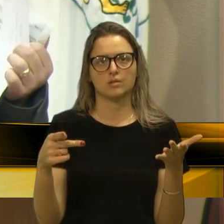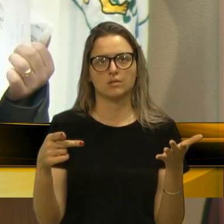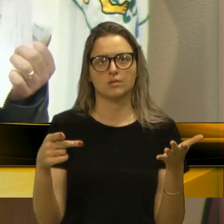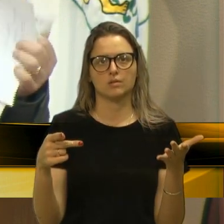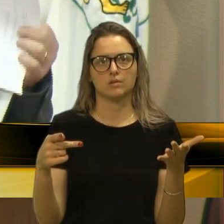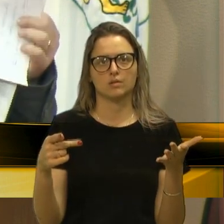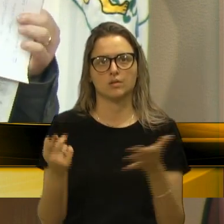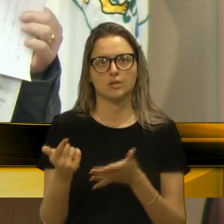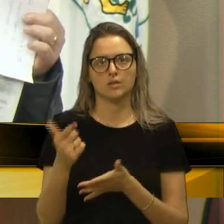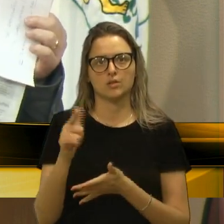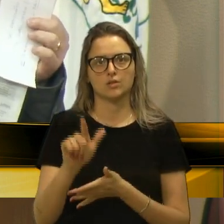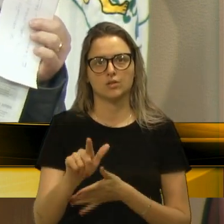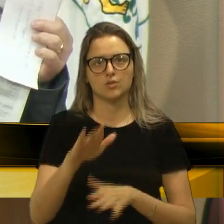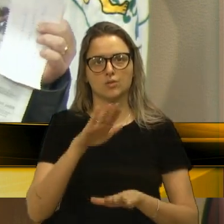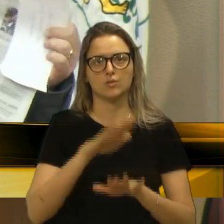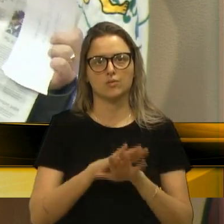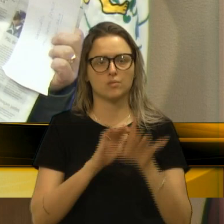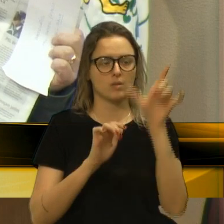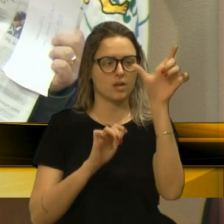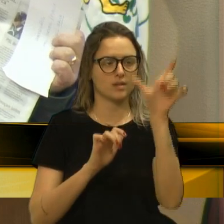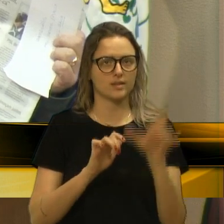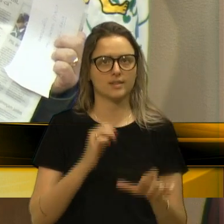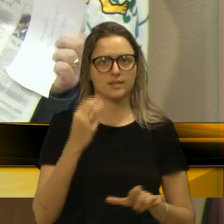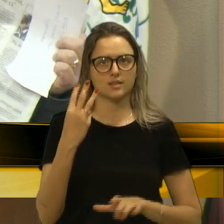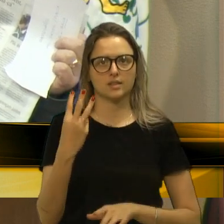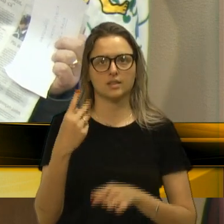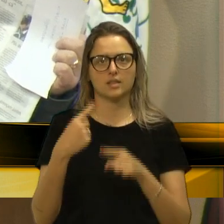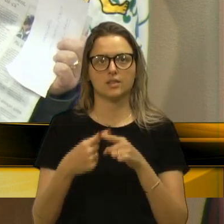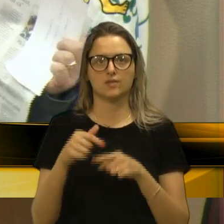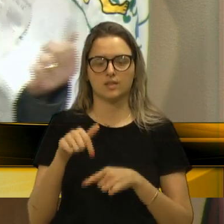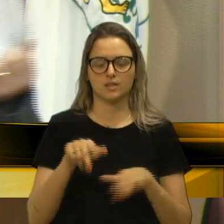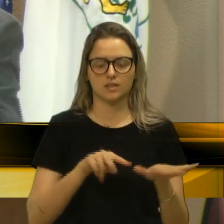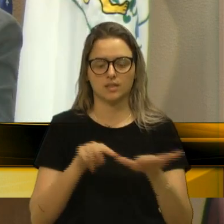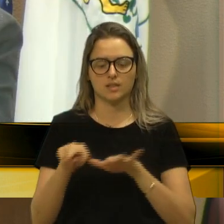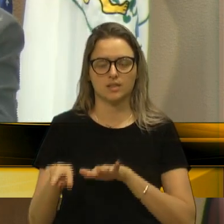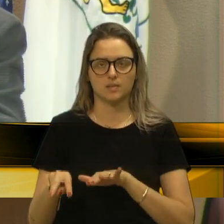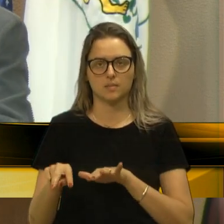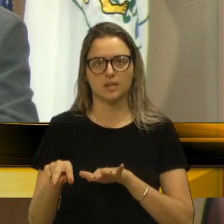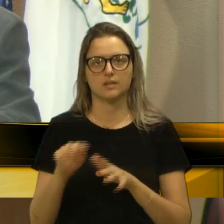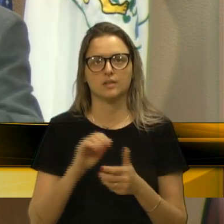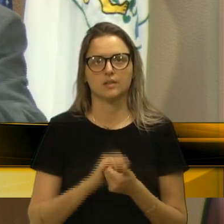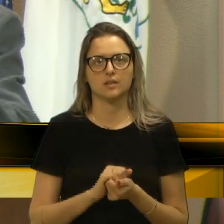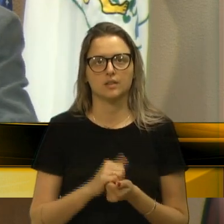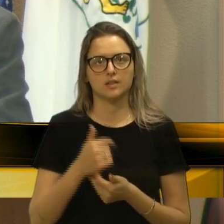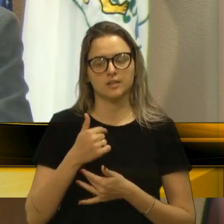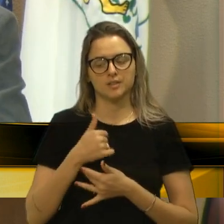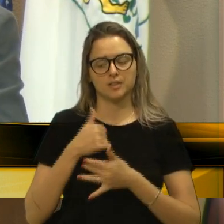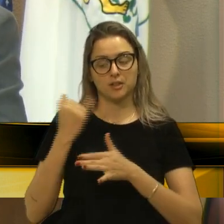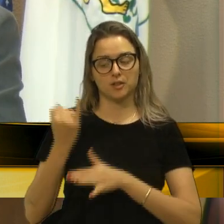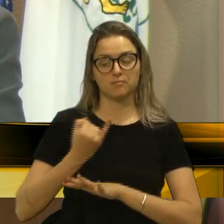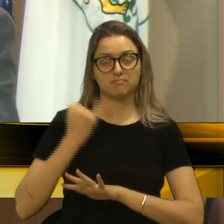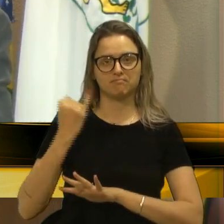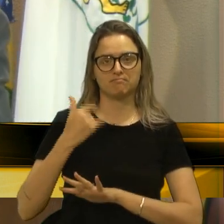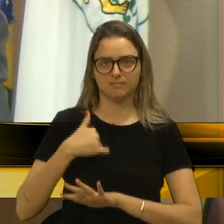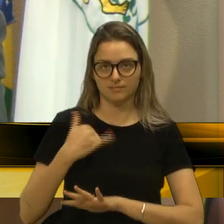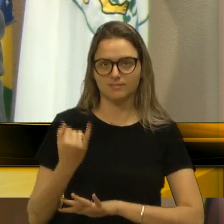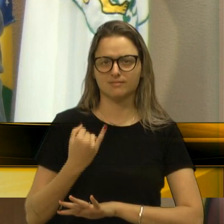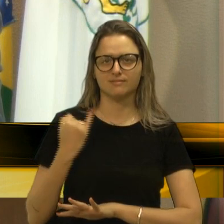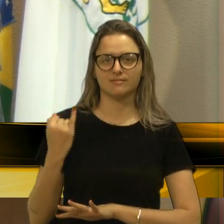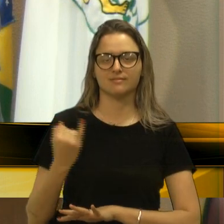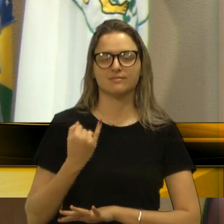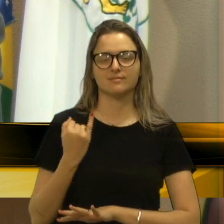me deu mais uma meia página aqui pela terceira vez essa semana. Estou grandão, Estou grandão.